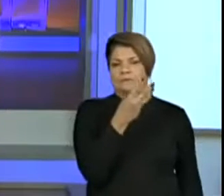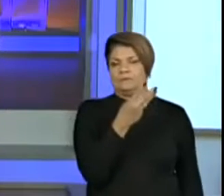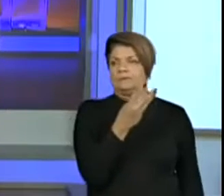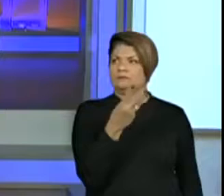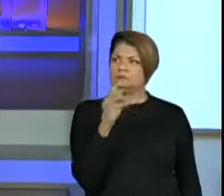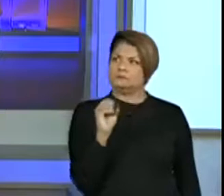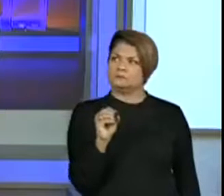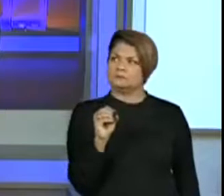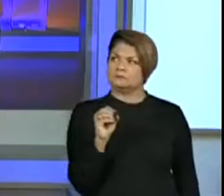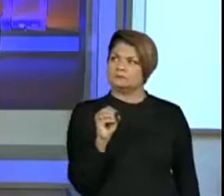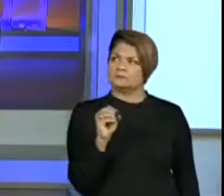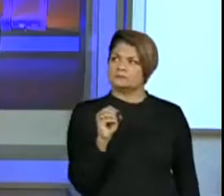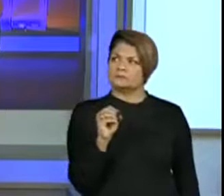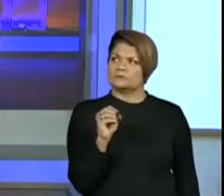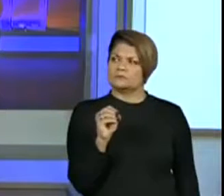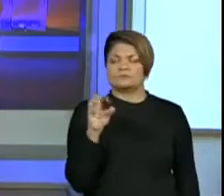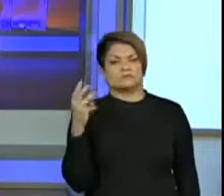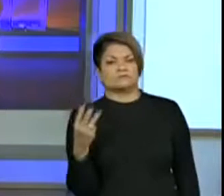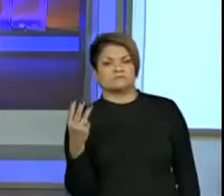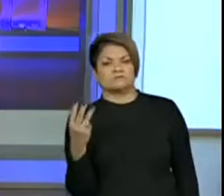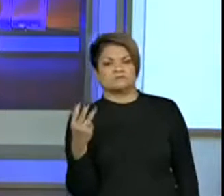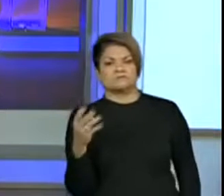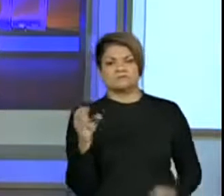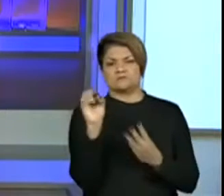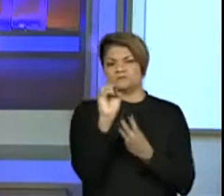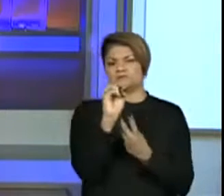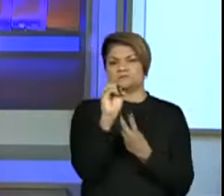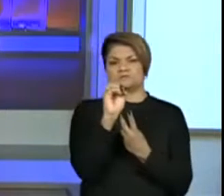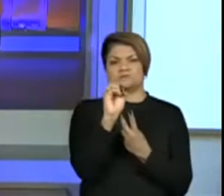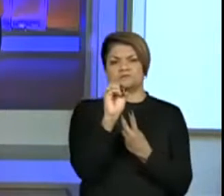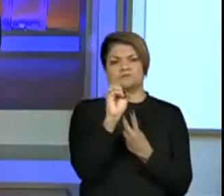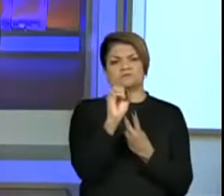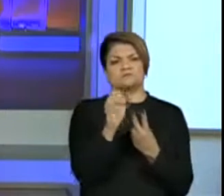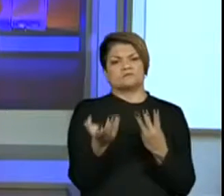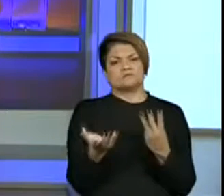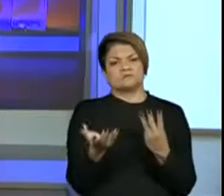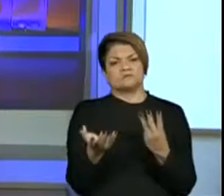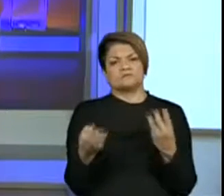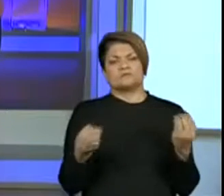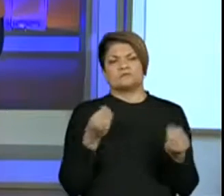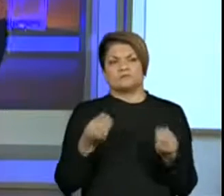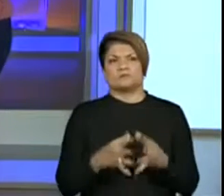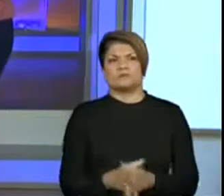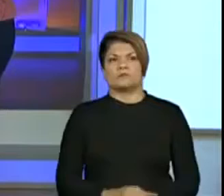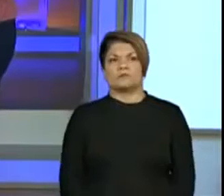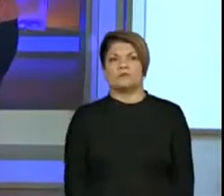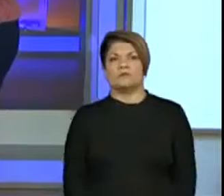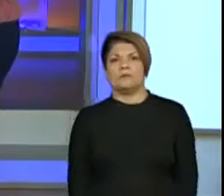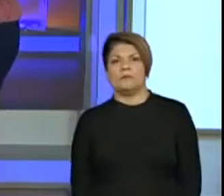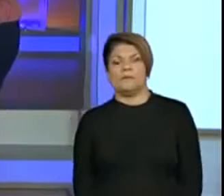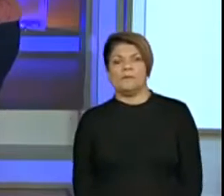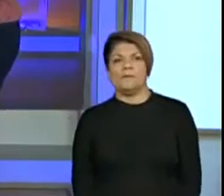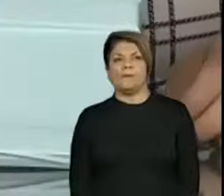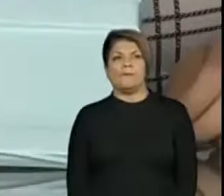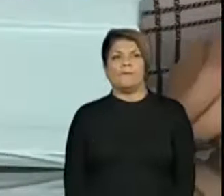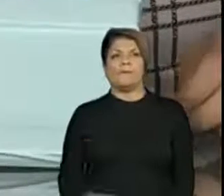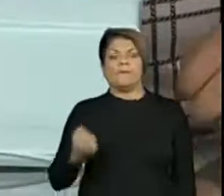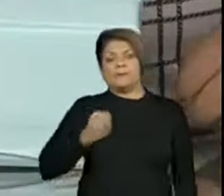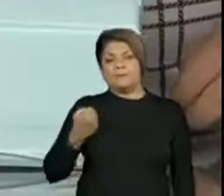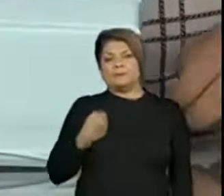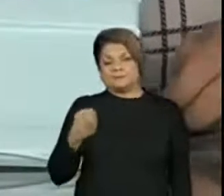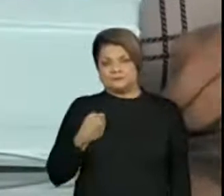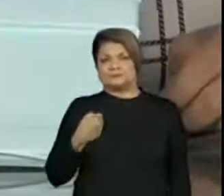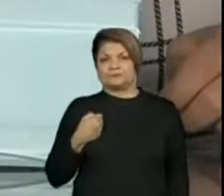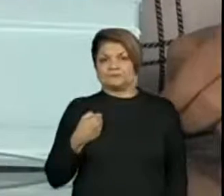casa da dezena. Como que seria, professora? Fiquei em dúvida agora. Então, vamos ver. Olha só, nós temos aqui o número, vamos ler